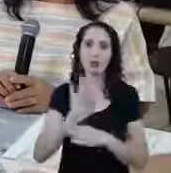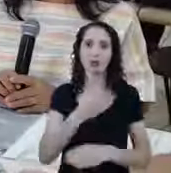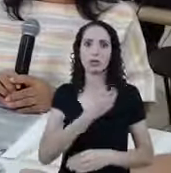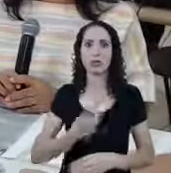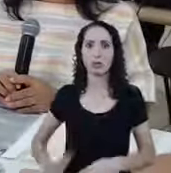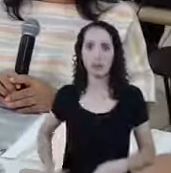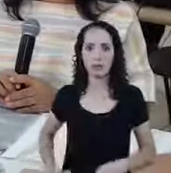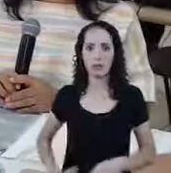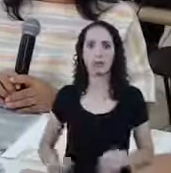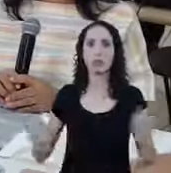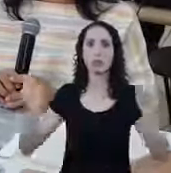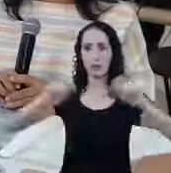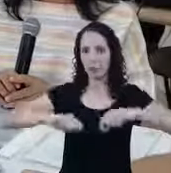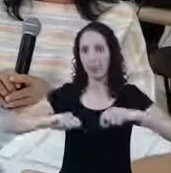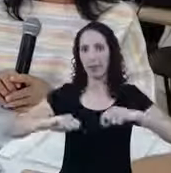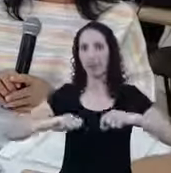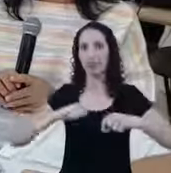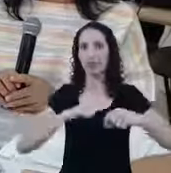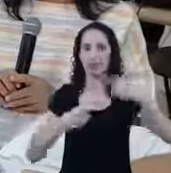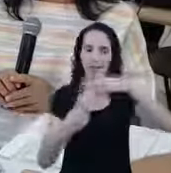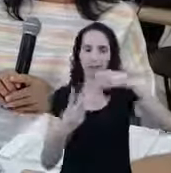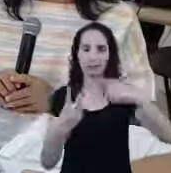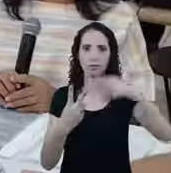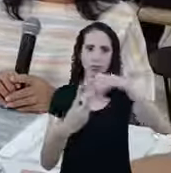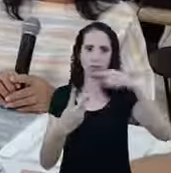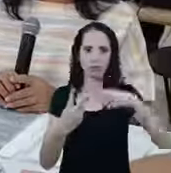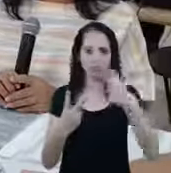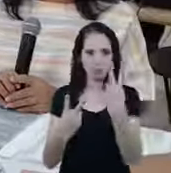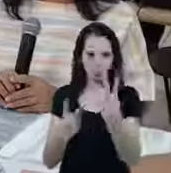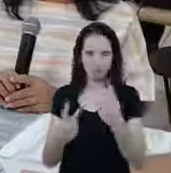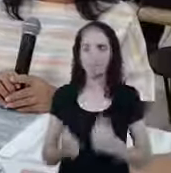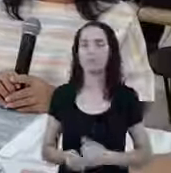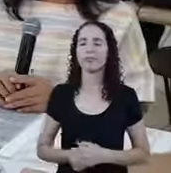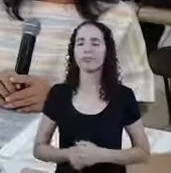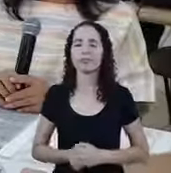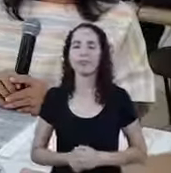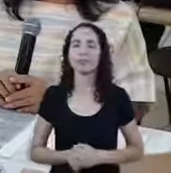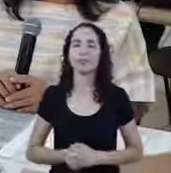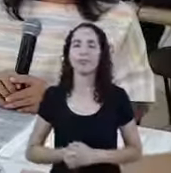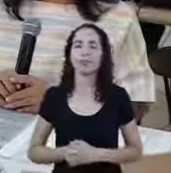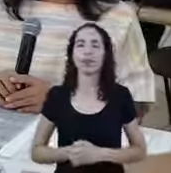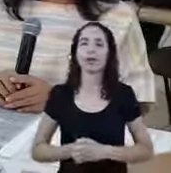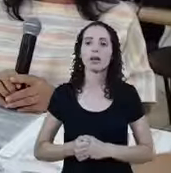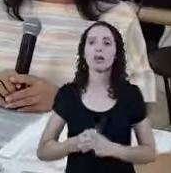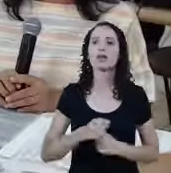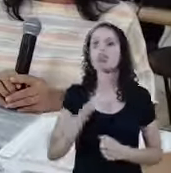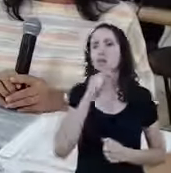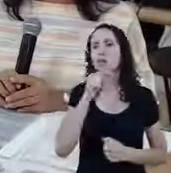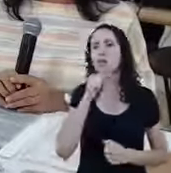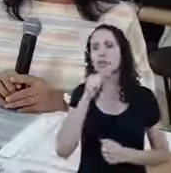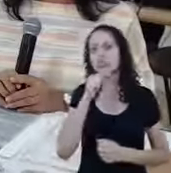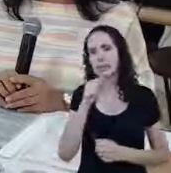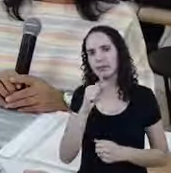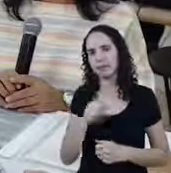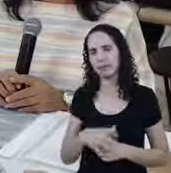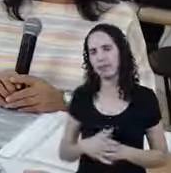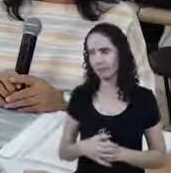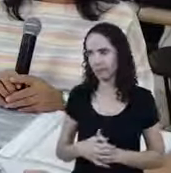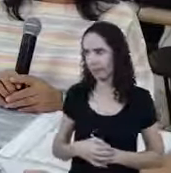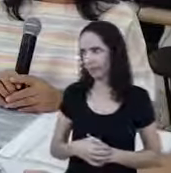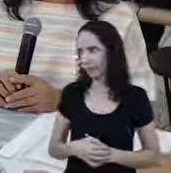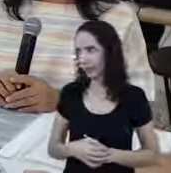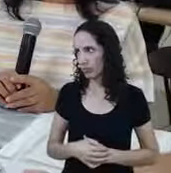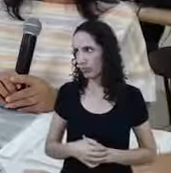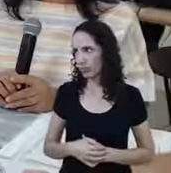permite você receber O auxílio emergencial É só uma dúvida Porque eu ouvi alguém falando sobre isso Não